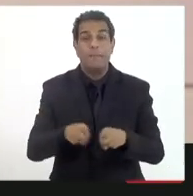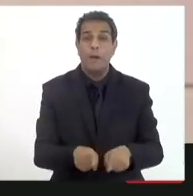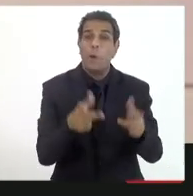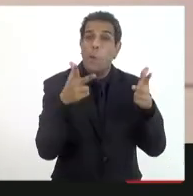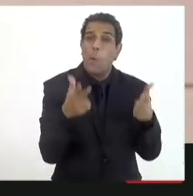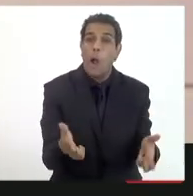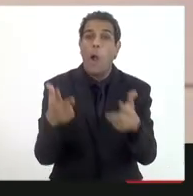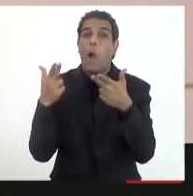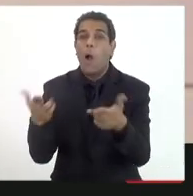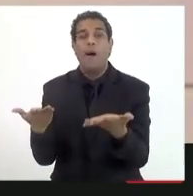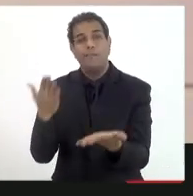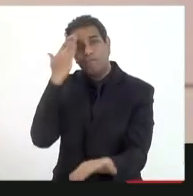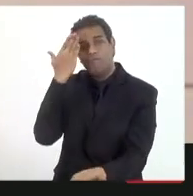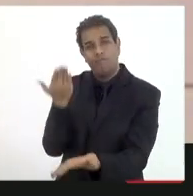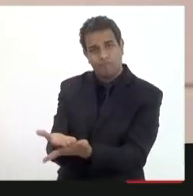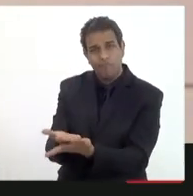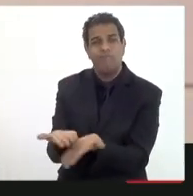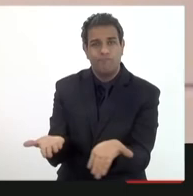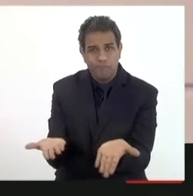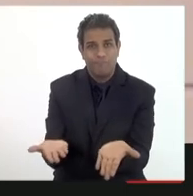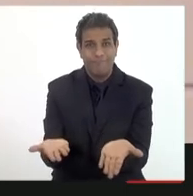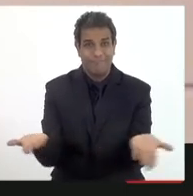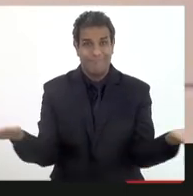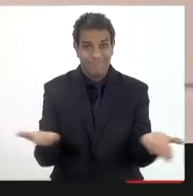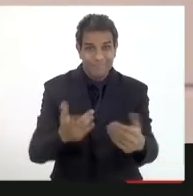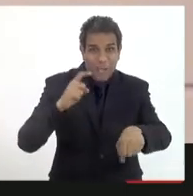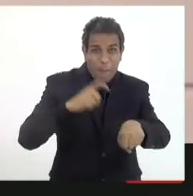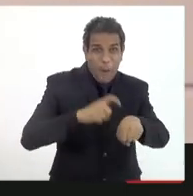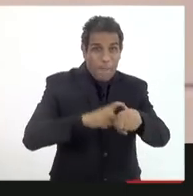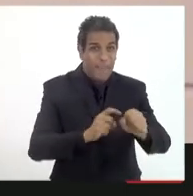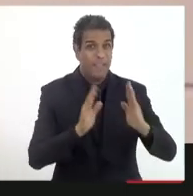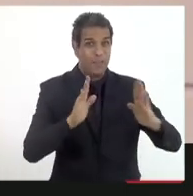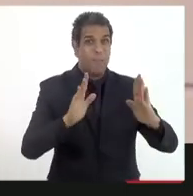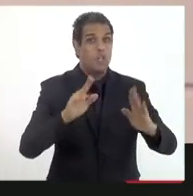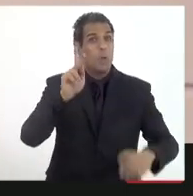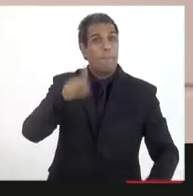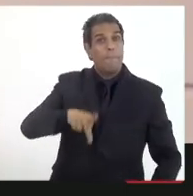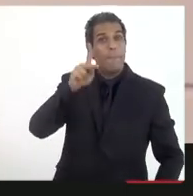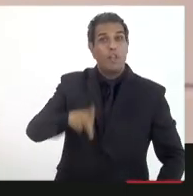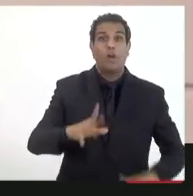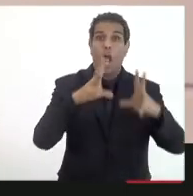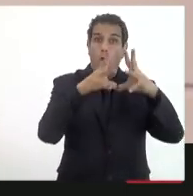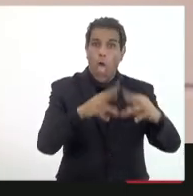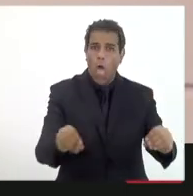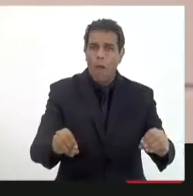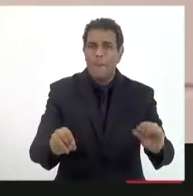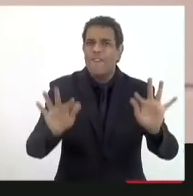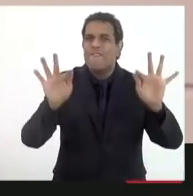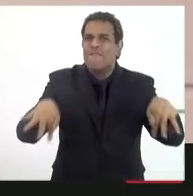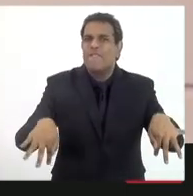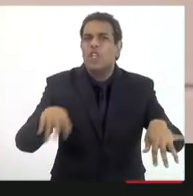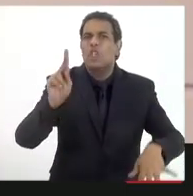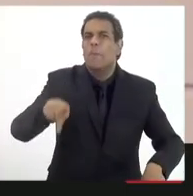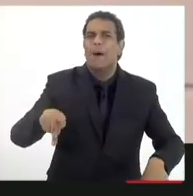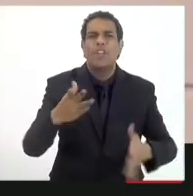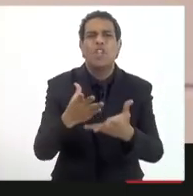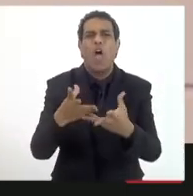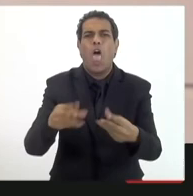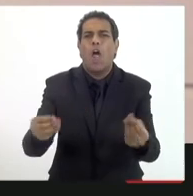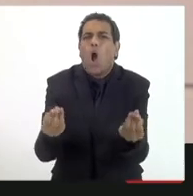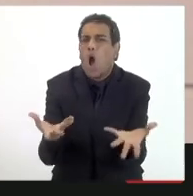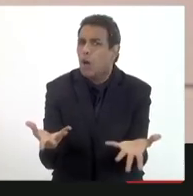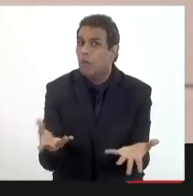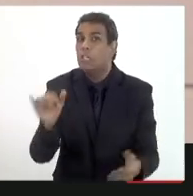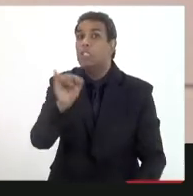forma ele acreditava que a idade do petróleo passaria e não seria pelo fim do petróleo então em que